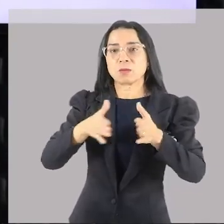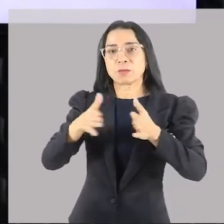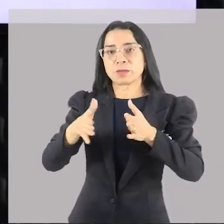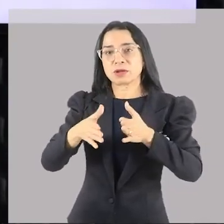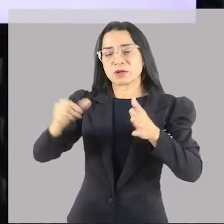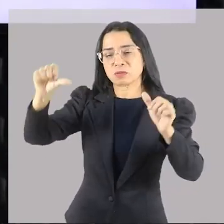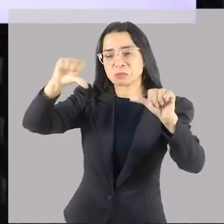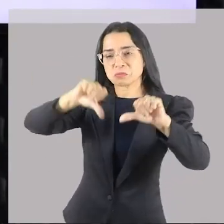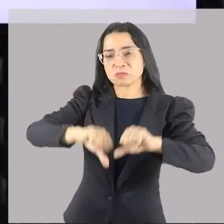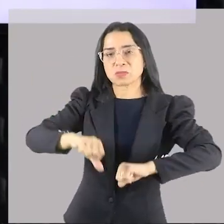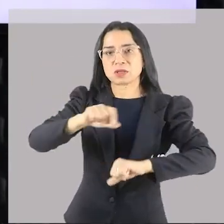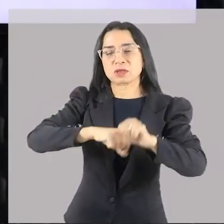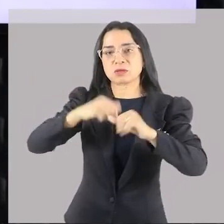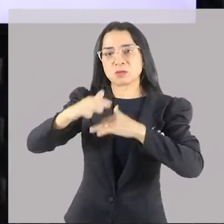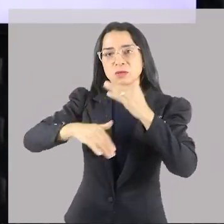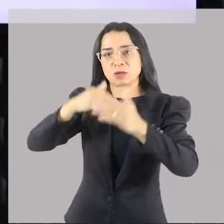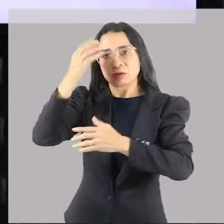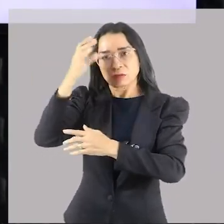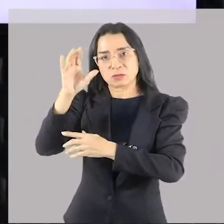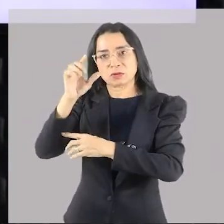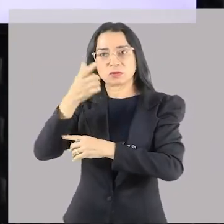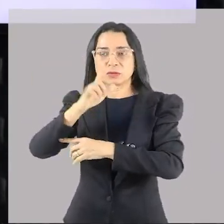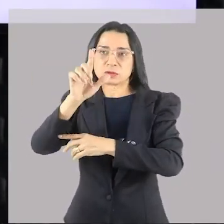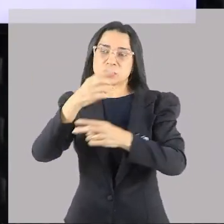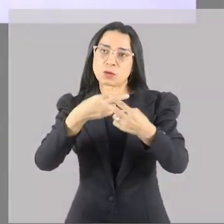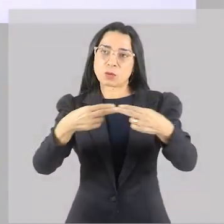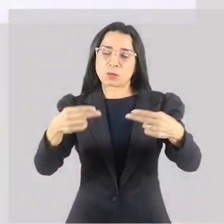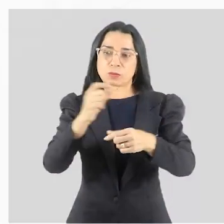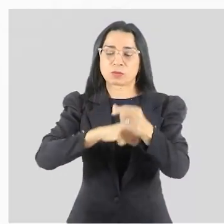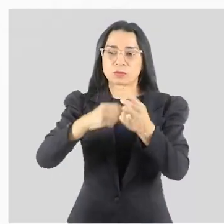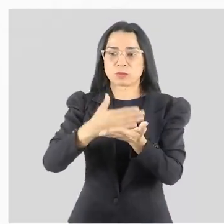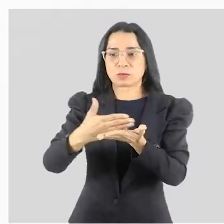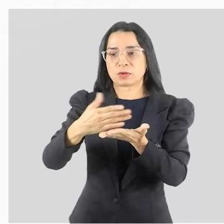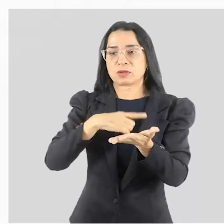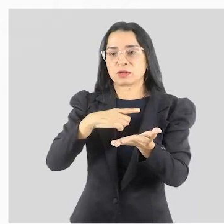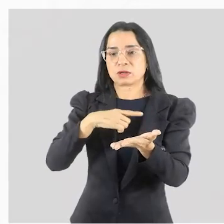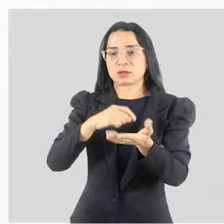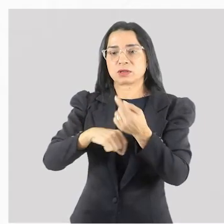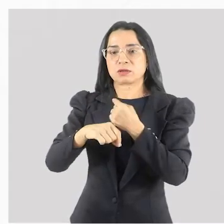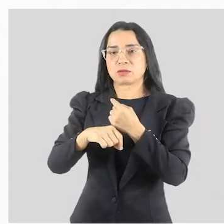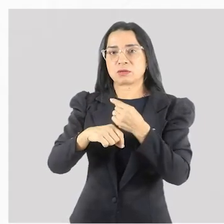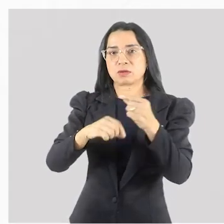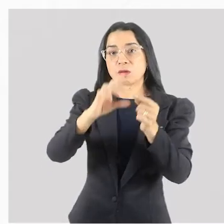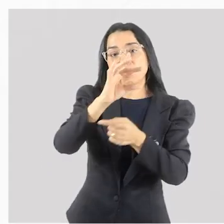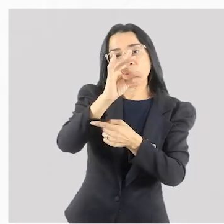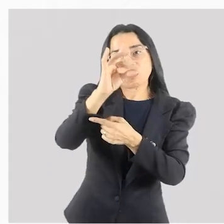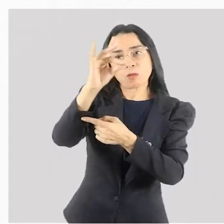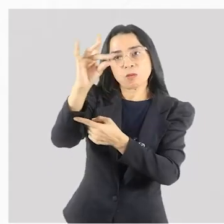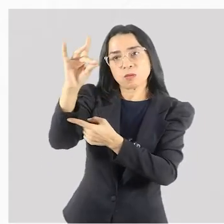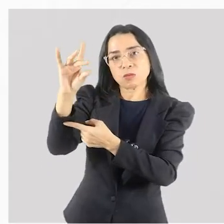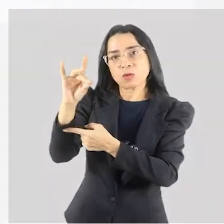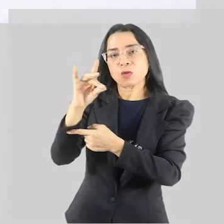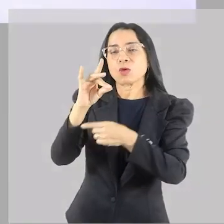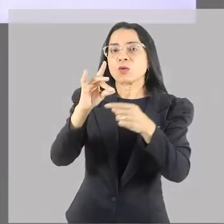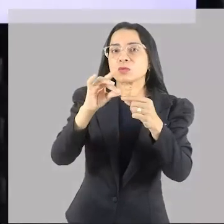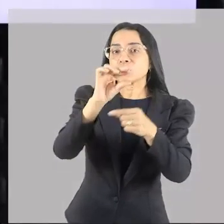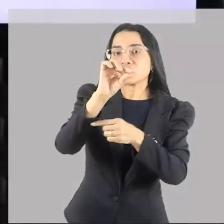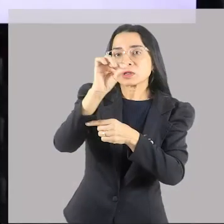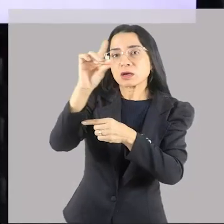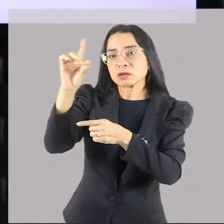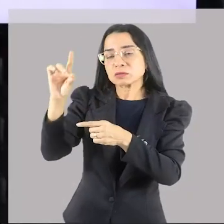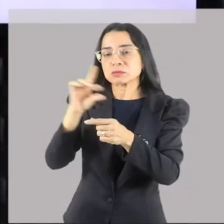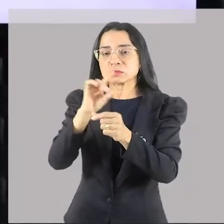decadência do processo cultural grego, mas entre outras coisas. Aí você começa a ter os mosaicos, que é do período helenístico, que é a influência macedônia.